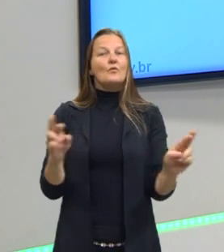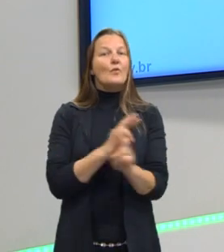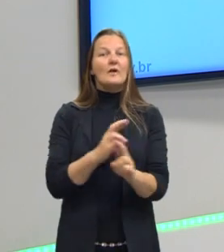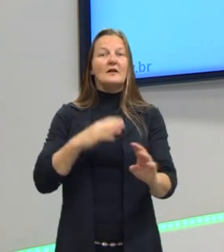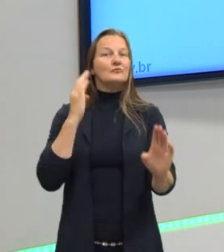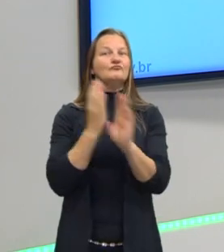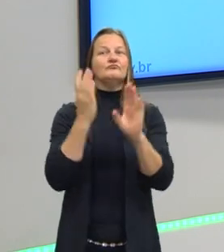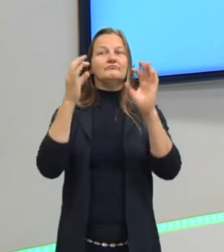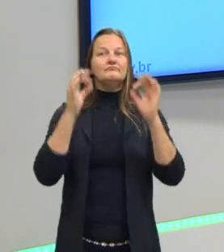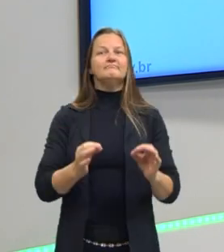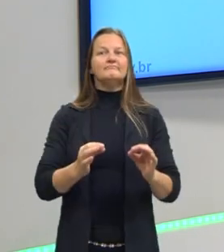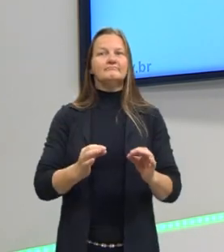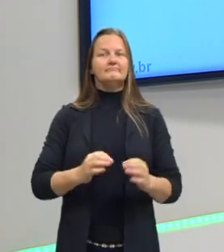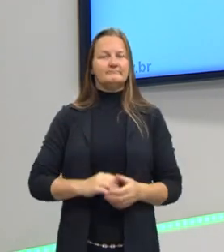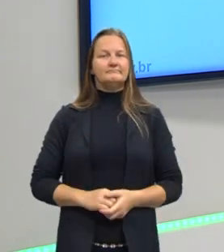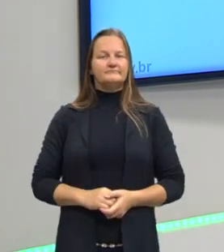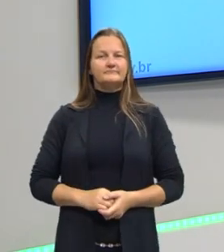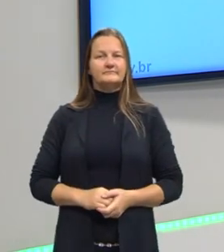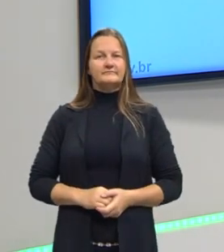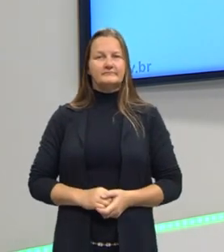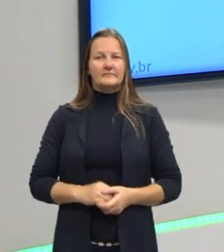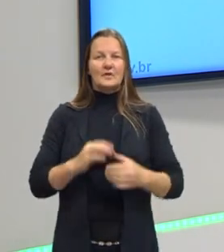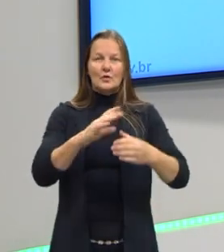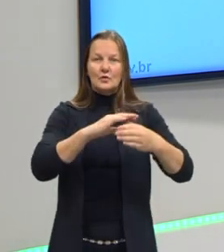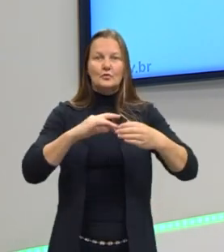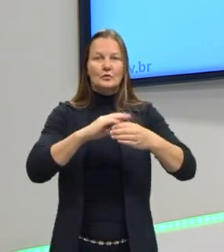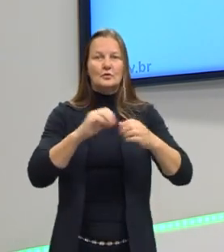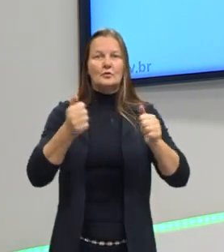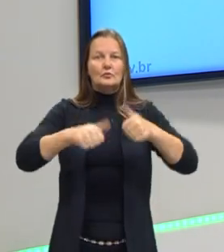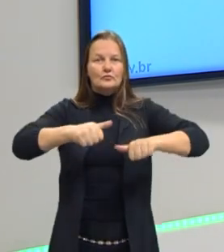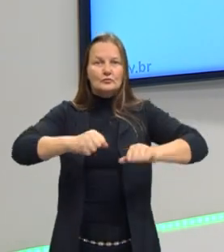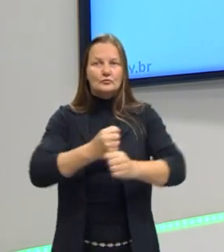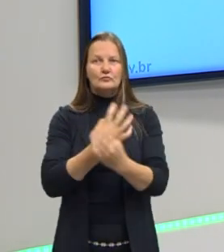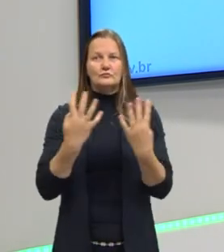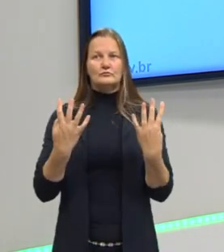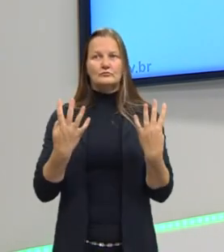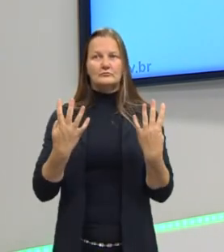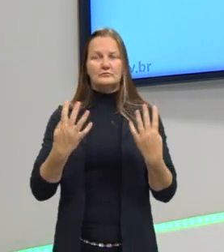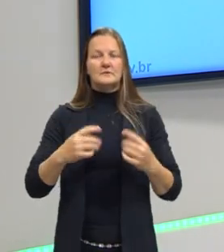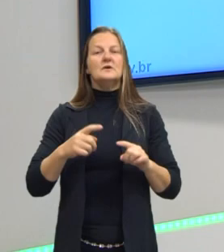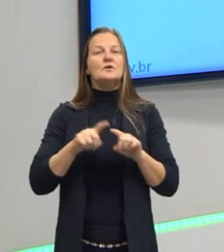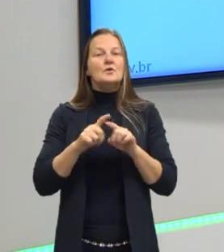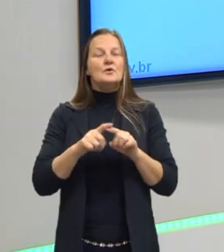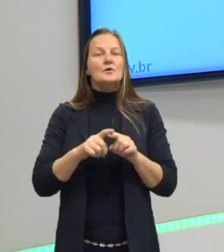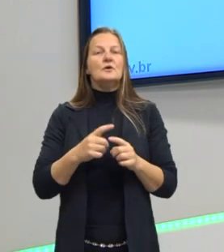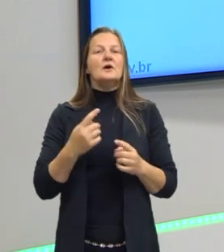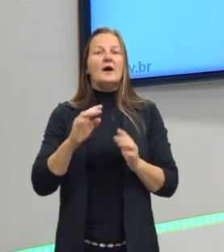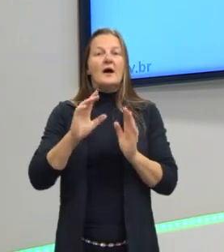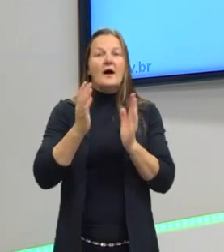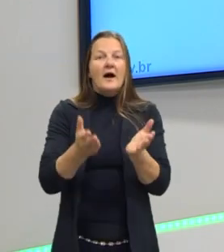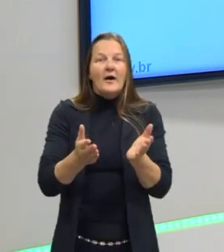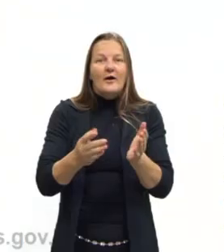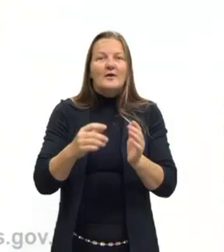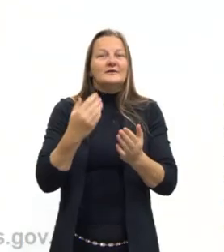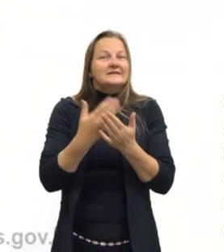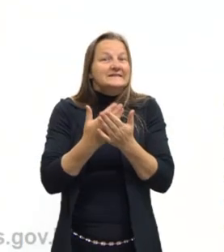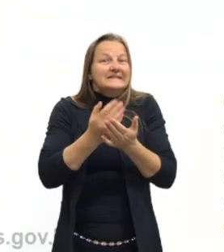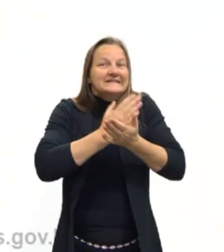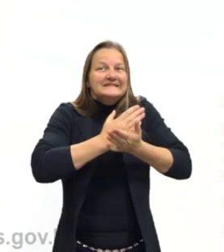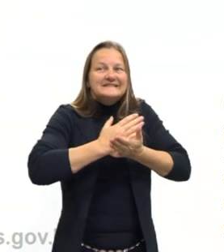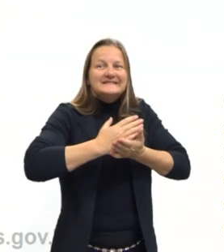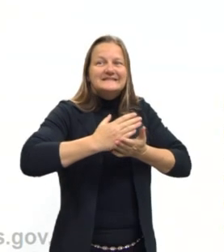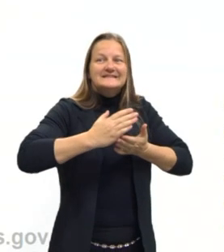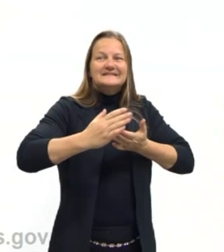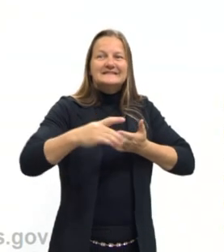numa questão de soluções e de estequiometria. Visto isso, agora, vamos começar